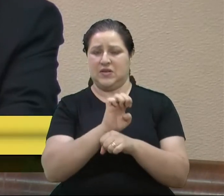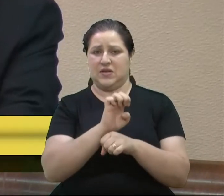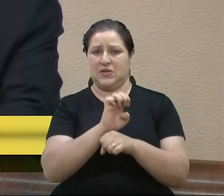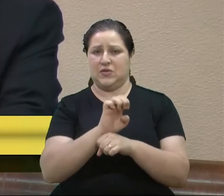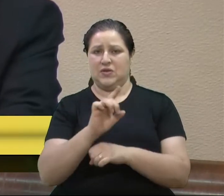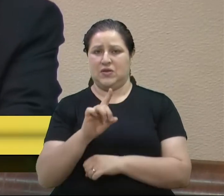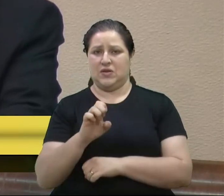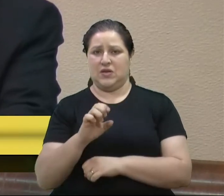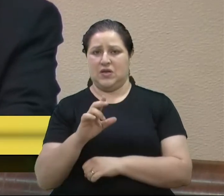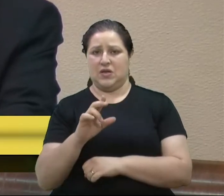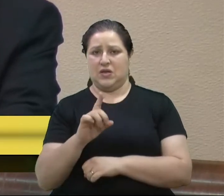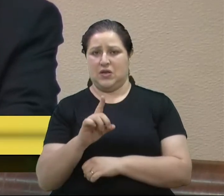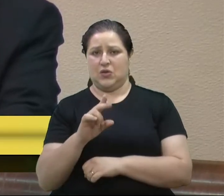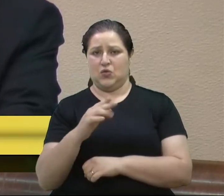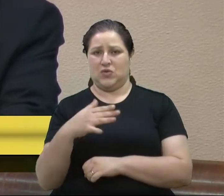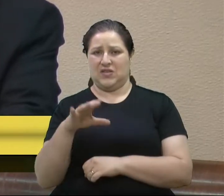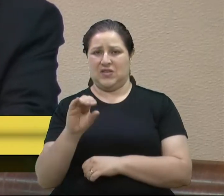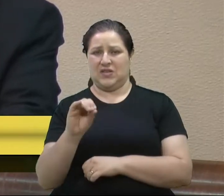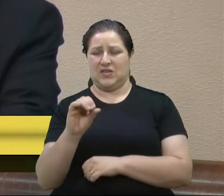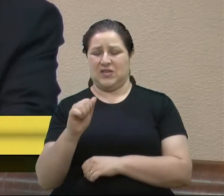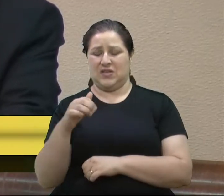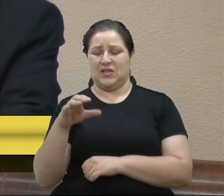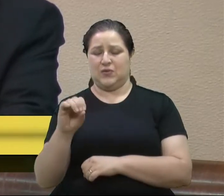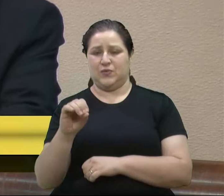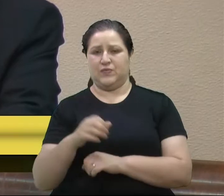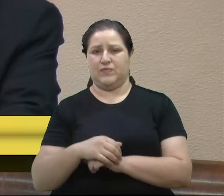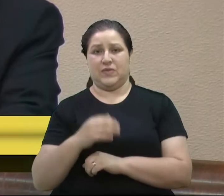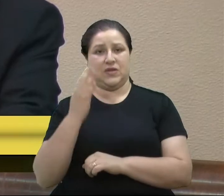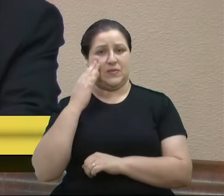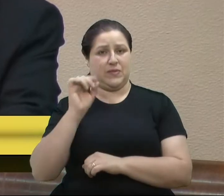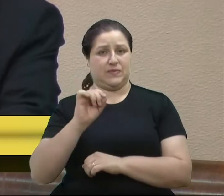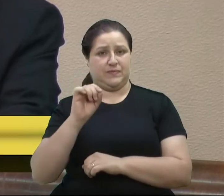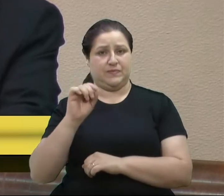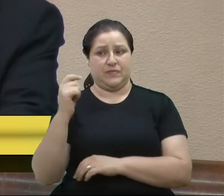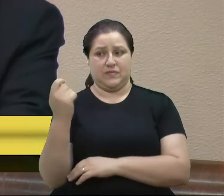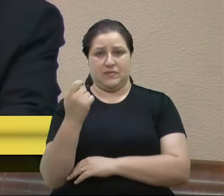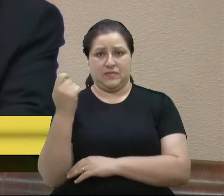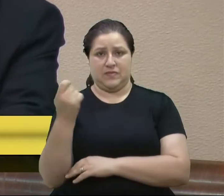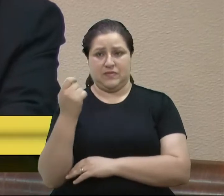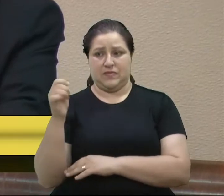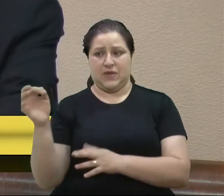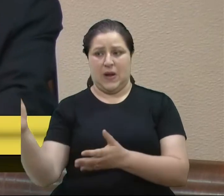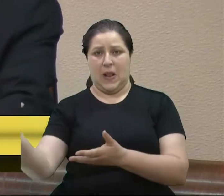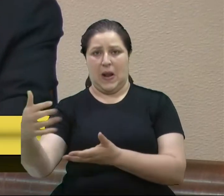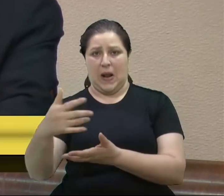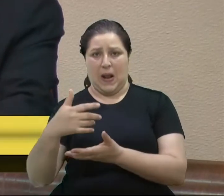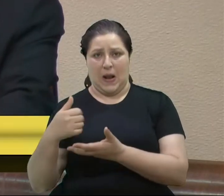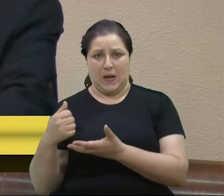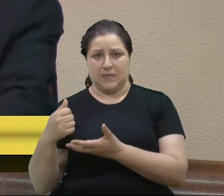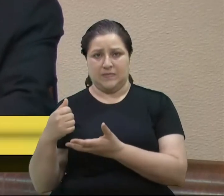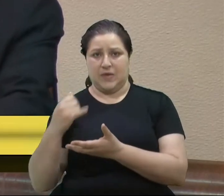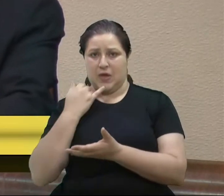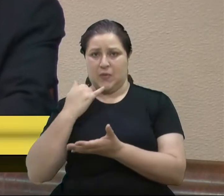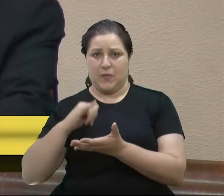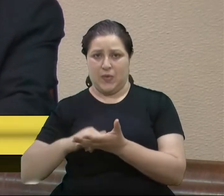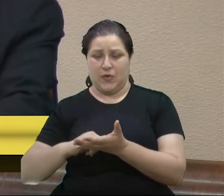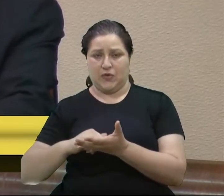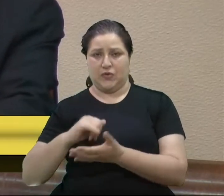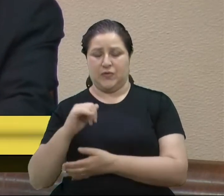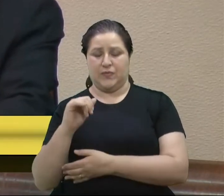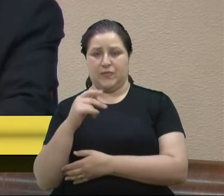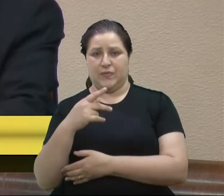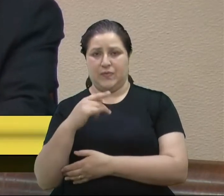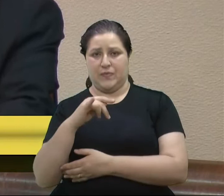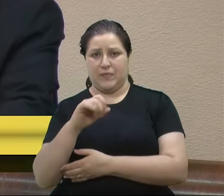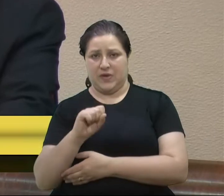Para se ter ideia, o Rio Grande do Sul arrecada entre PIS, PASEP, tudo que o Sul arrecada entre